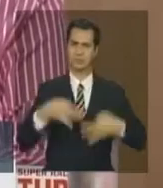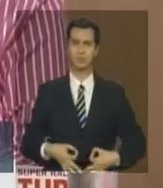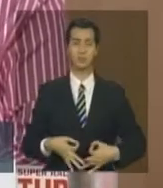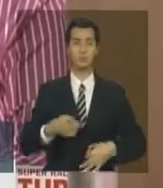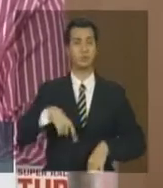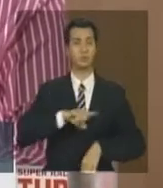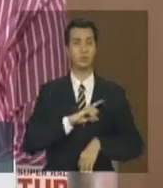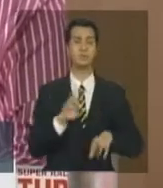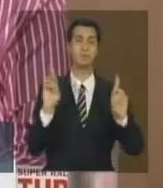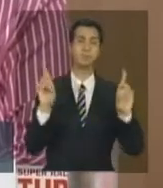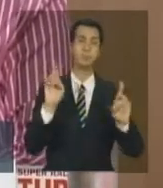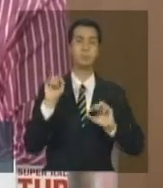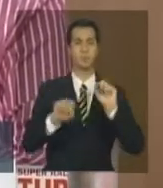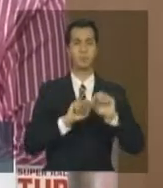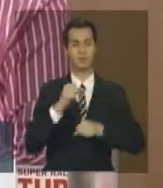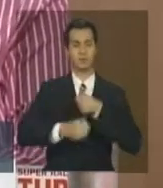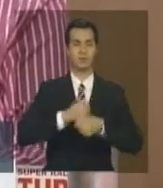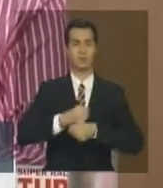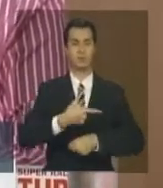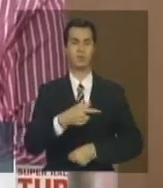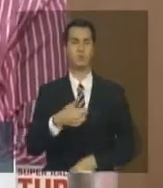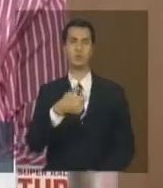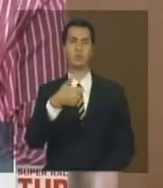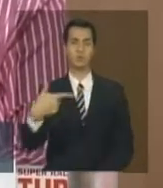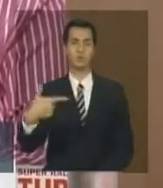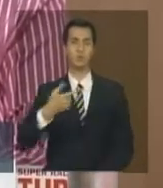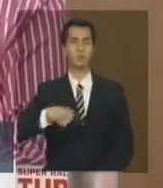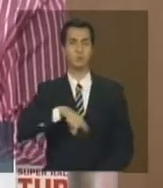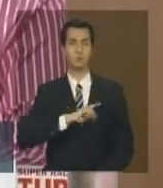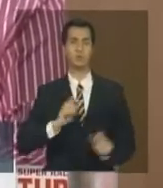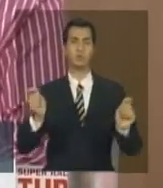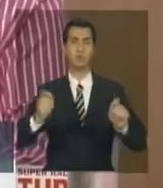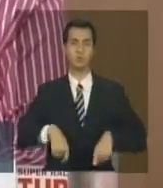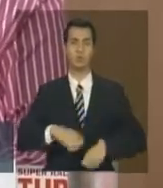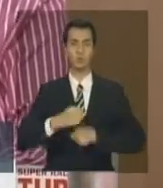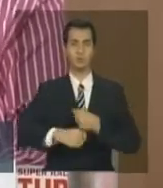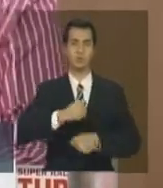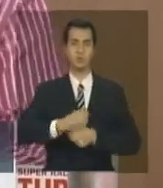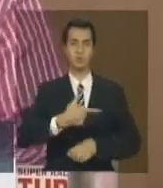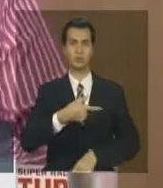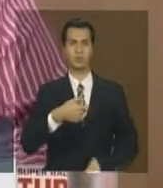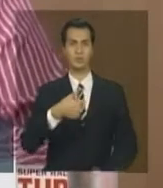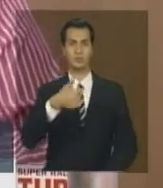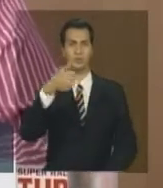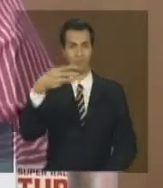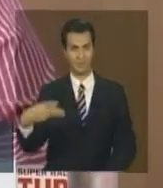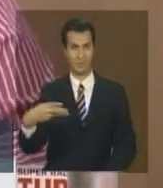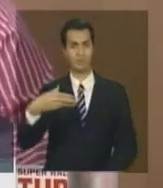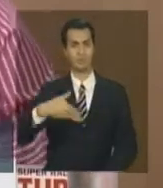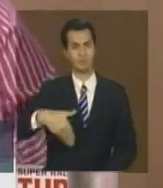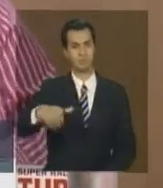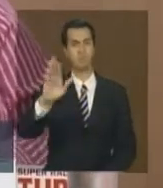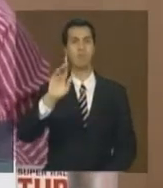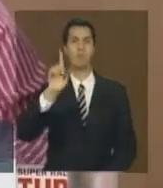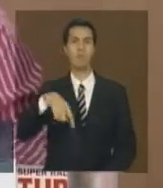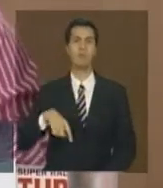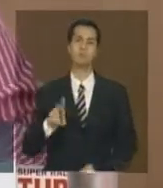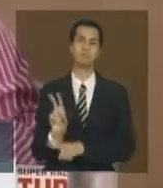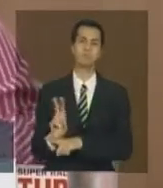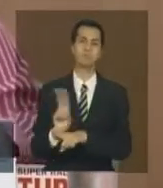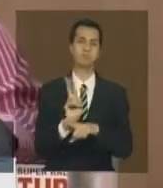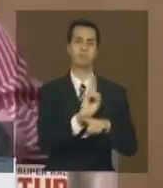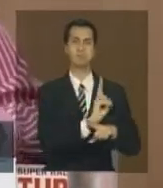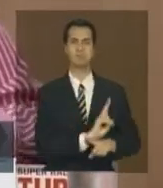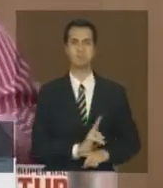atualizar, chegar a 2012, a gente possa inaugurar, em 2013 em diante, já o monitoramento e uma avaliação